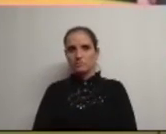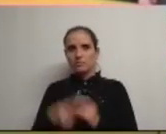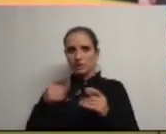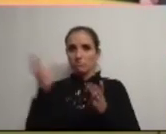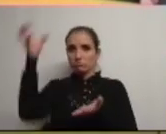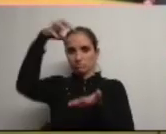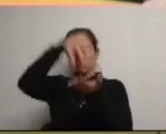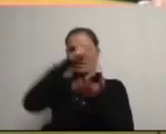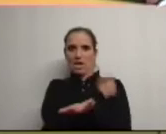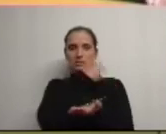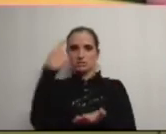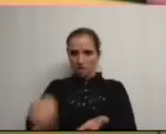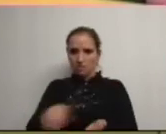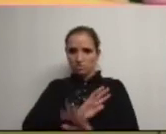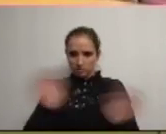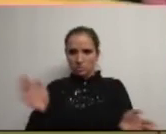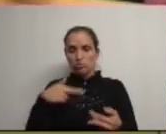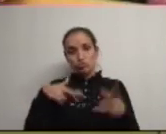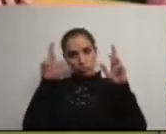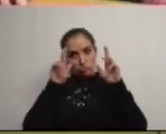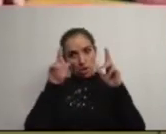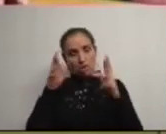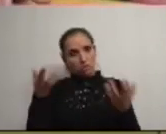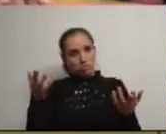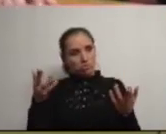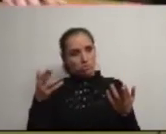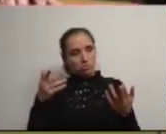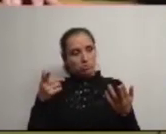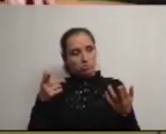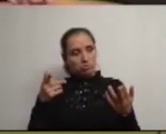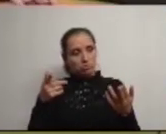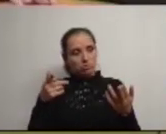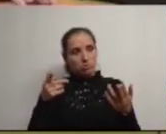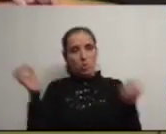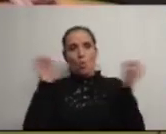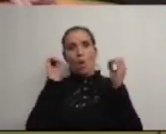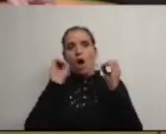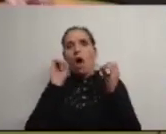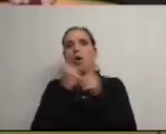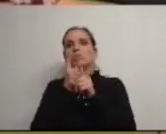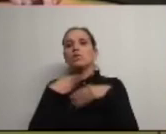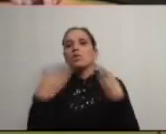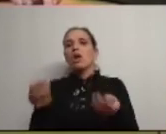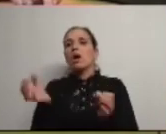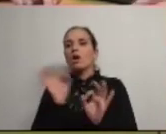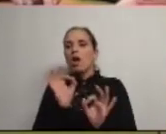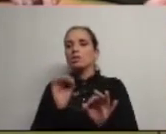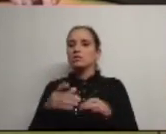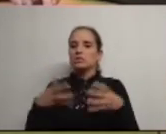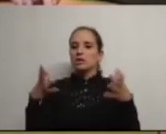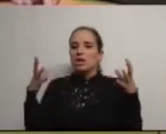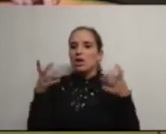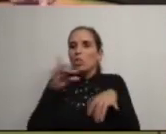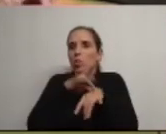infraestrutura que espero estou convencido não tem ofertas grátis de saunas e